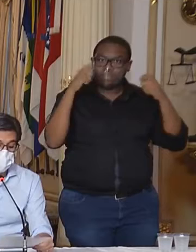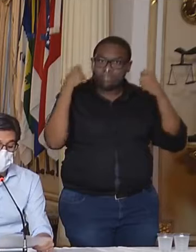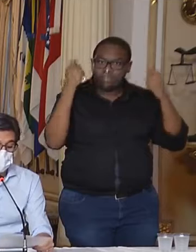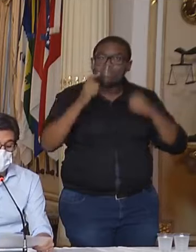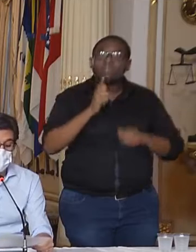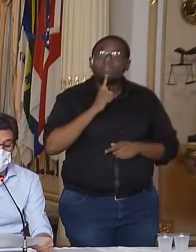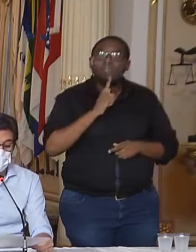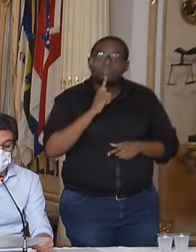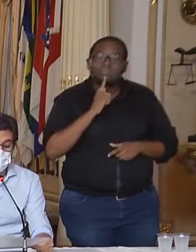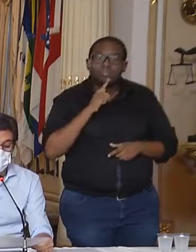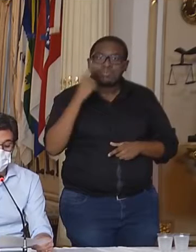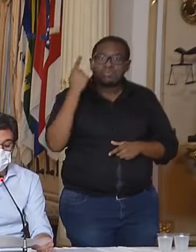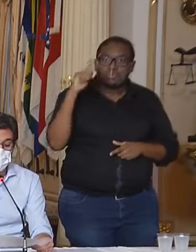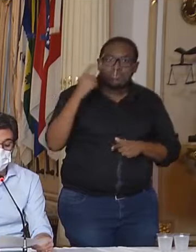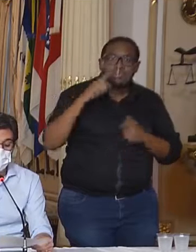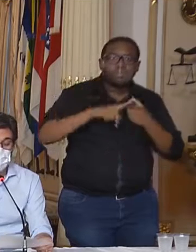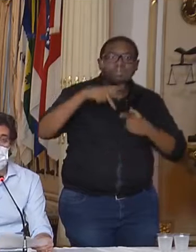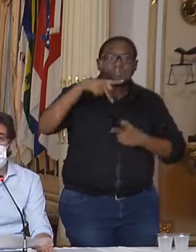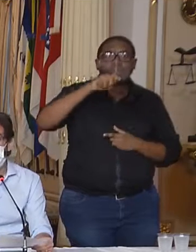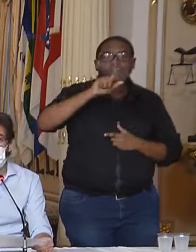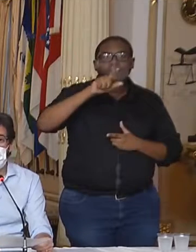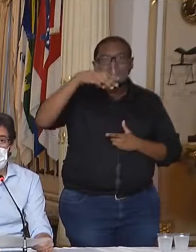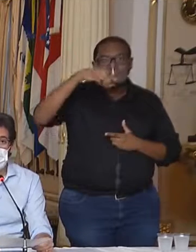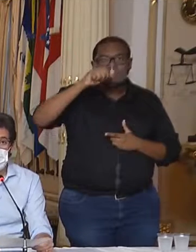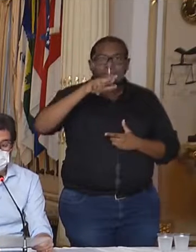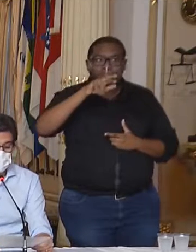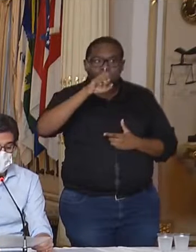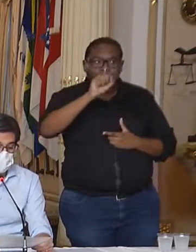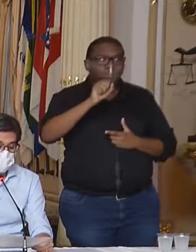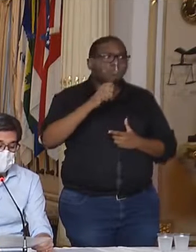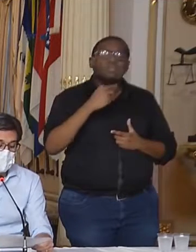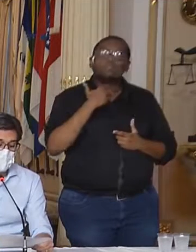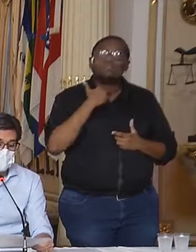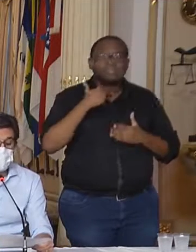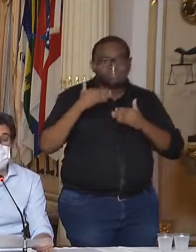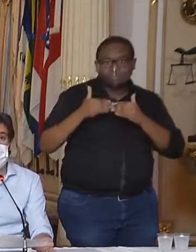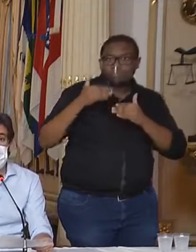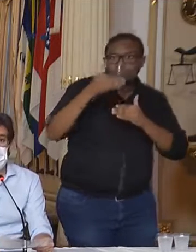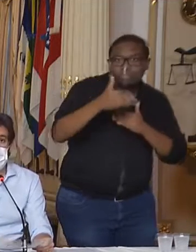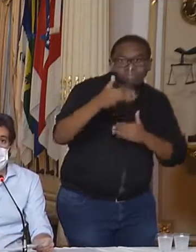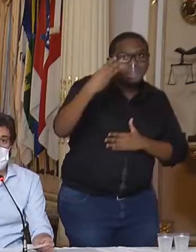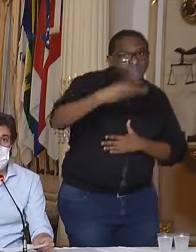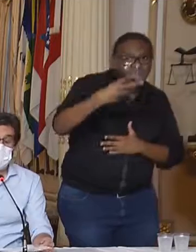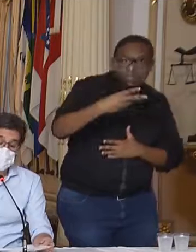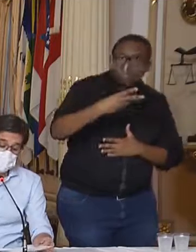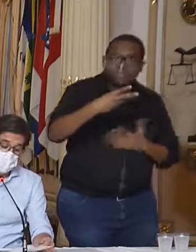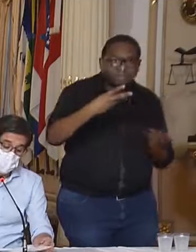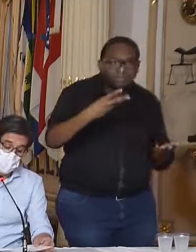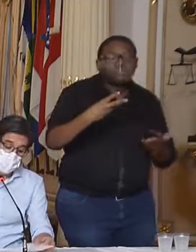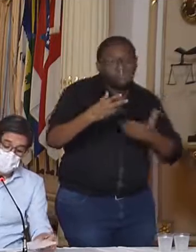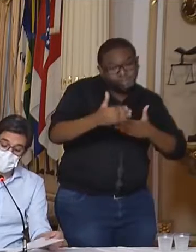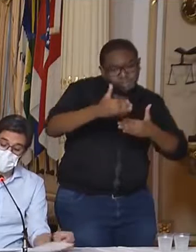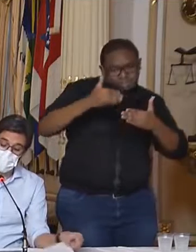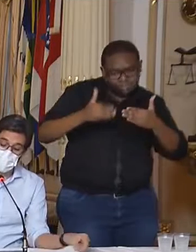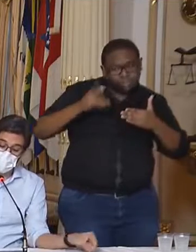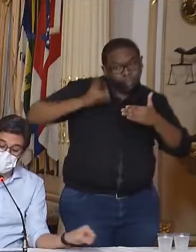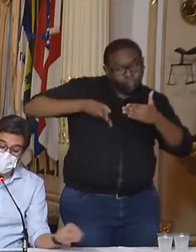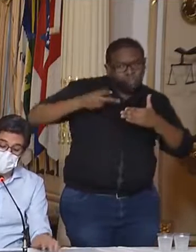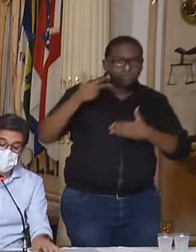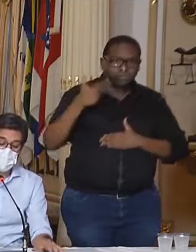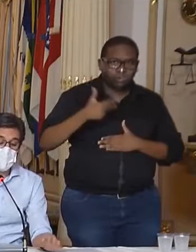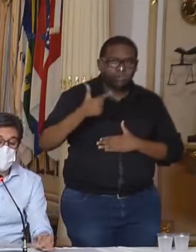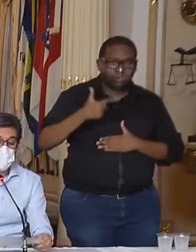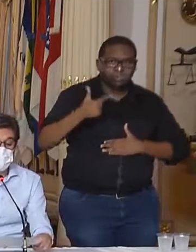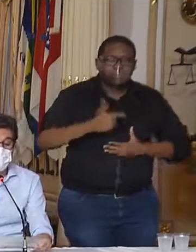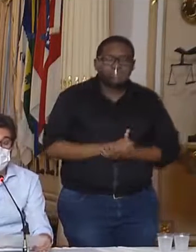Garanhuns, Goiana e Palmares, não vão avançar para a etapa 3, permanecendo na atual etapa 2.